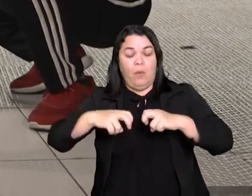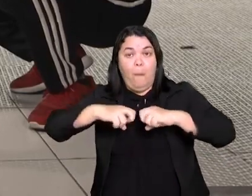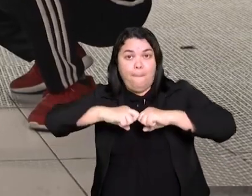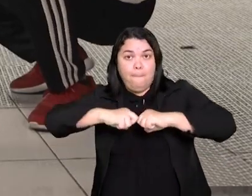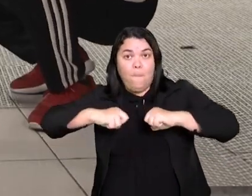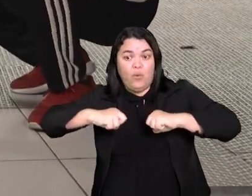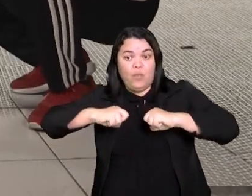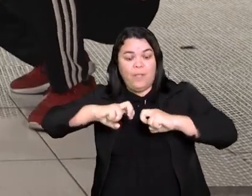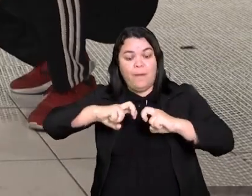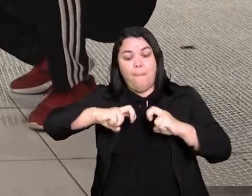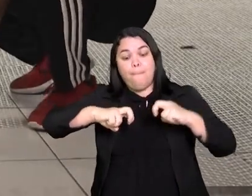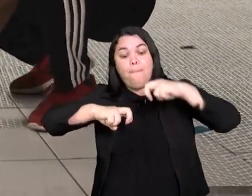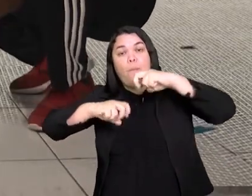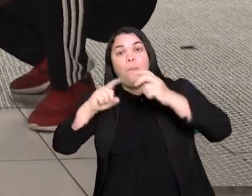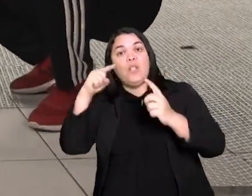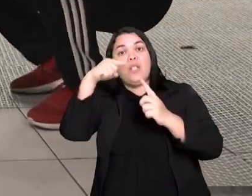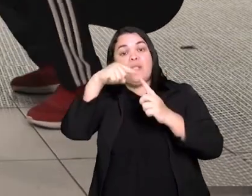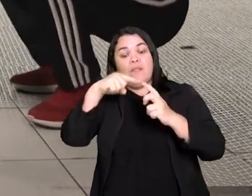se machucar